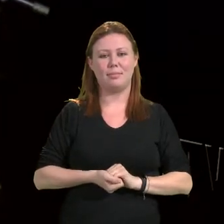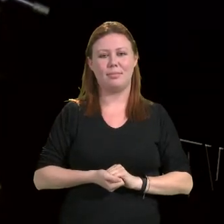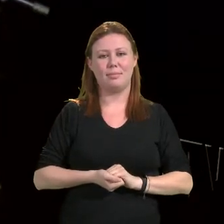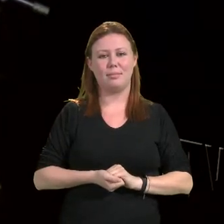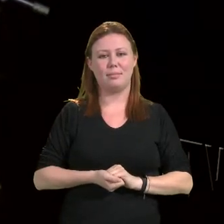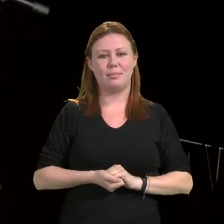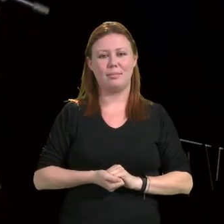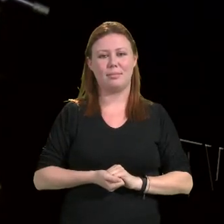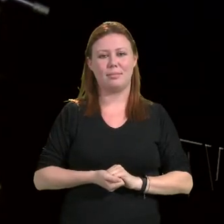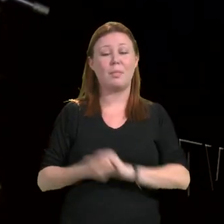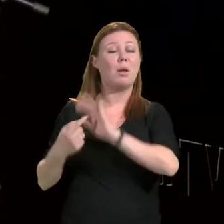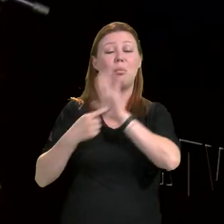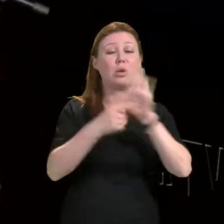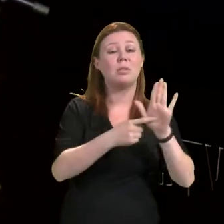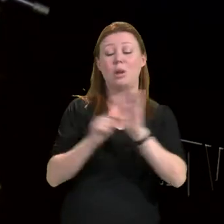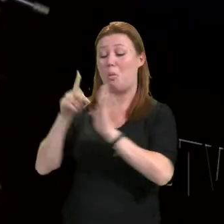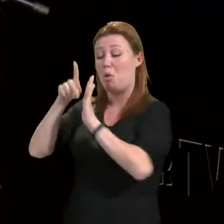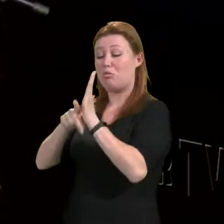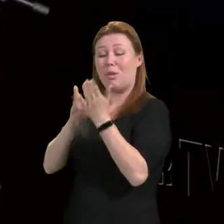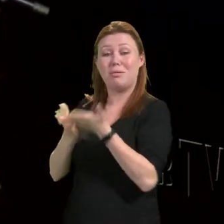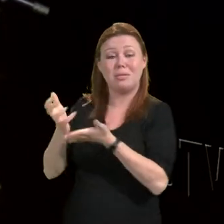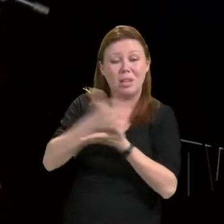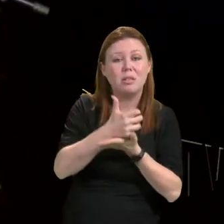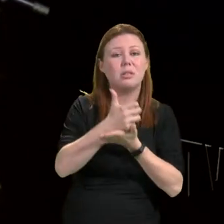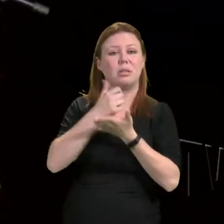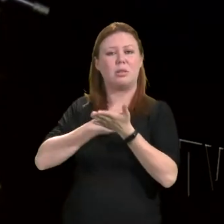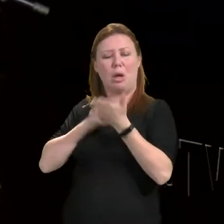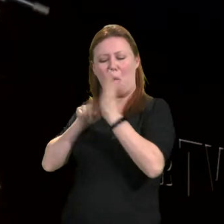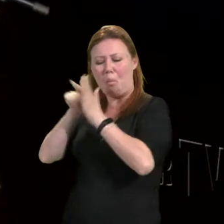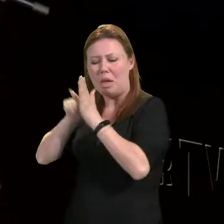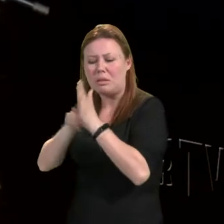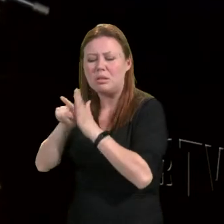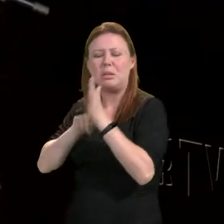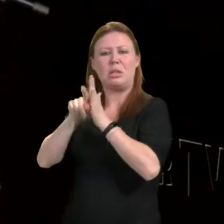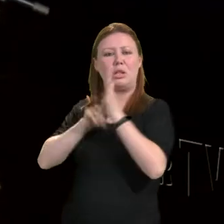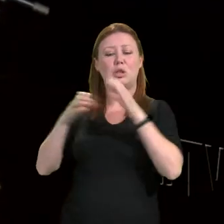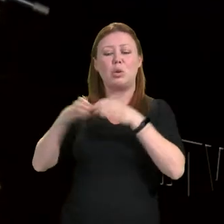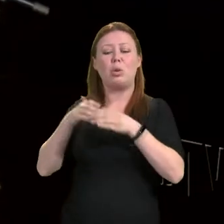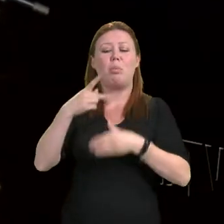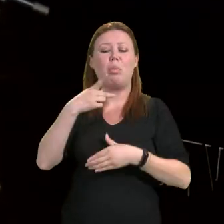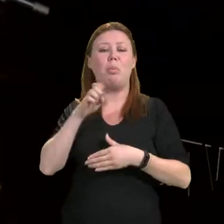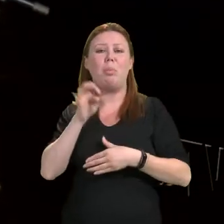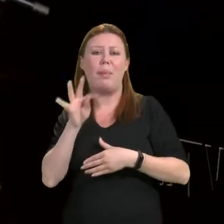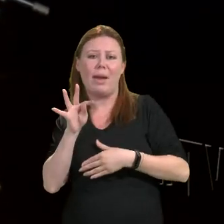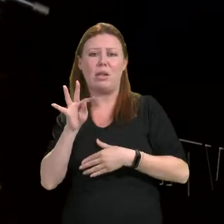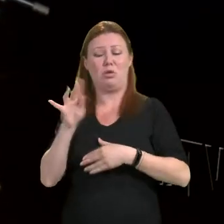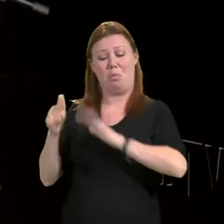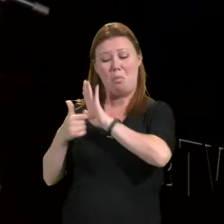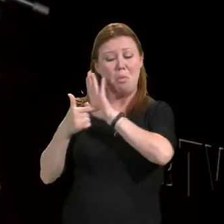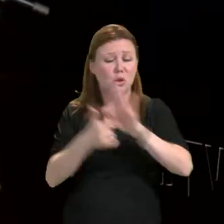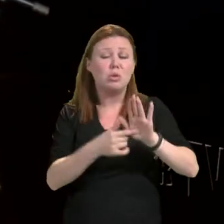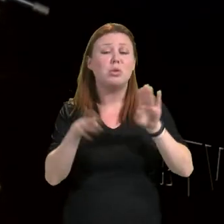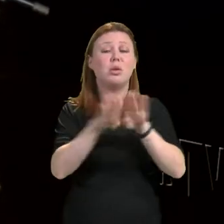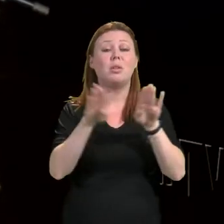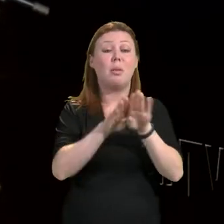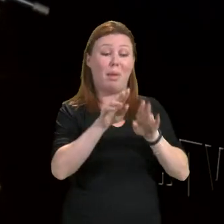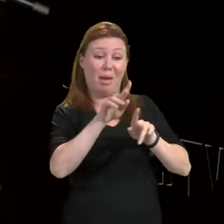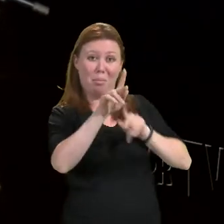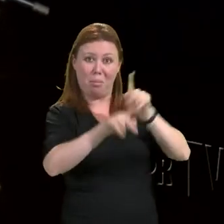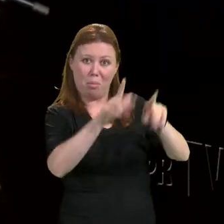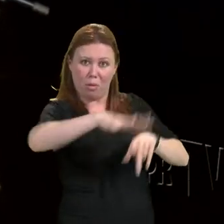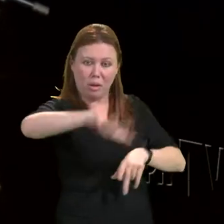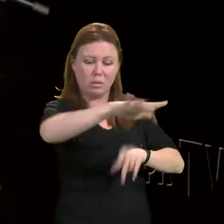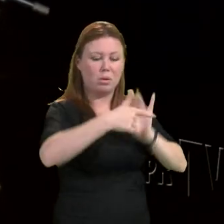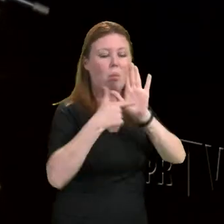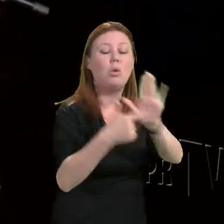Dentro dos projetos de extensão, de pesquisa, os grupos PET fizeram a sua parte mostrando para a população